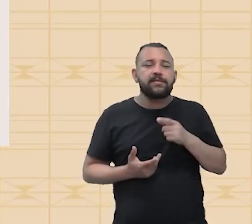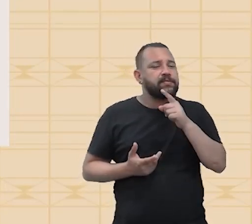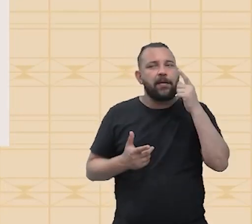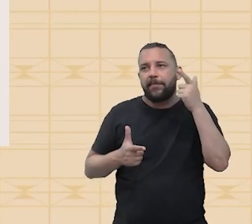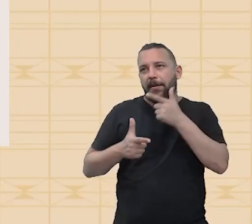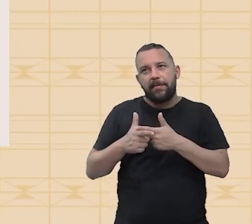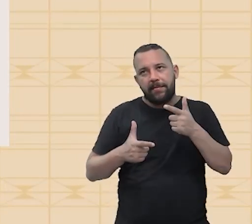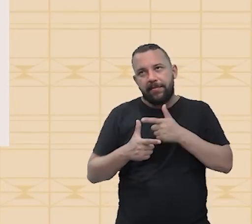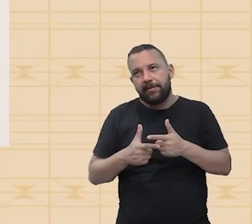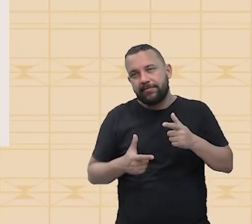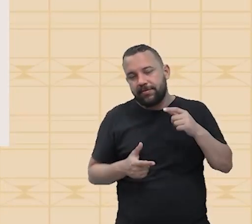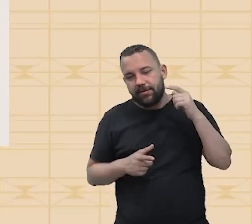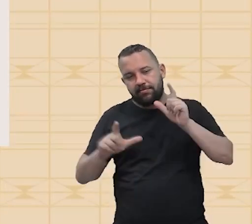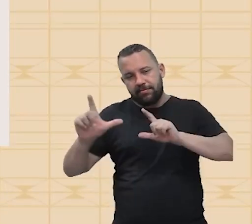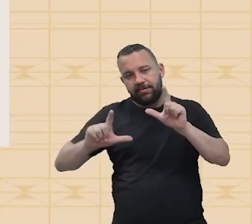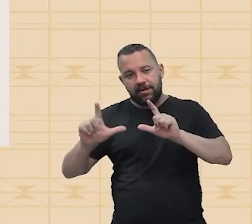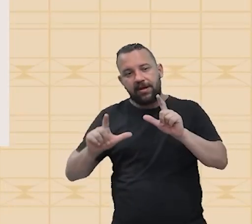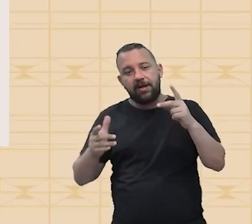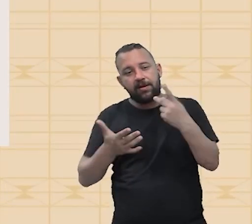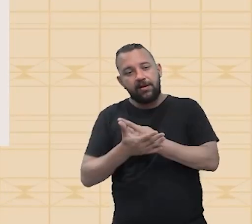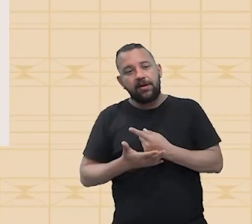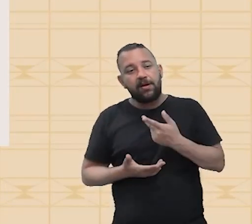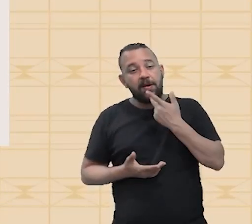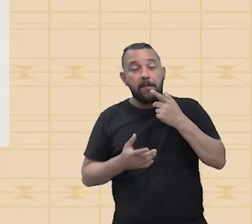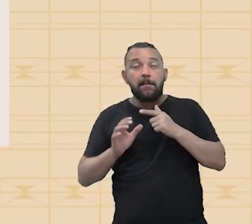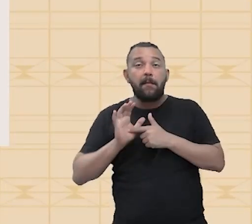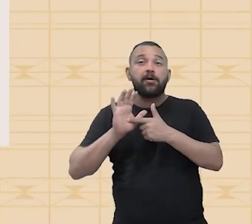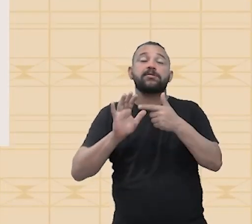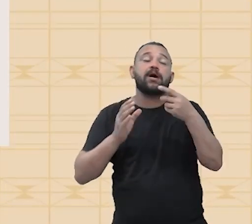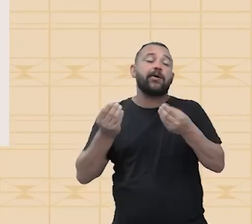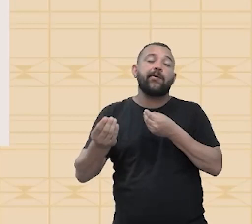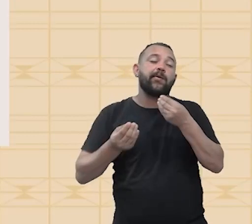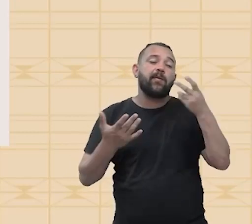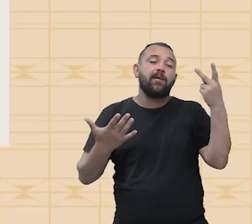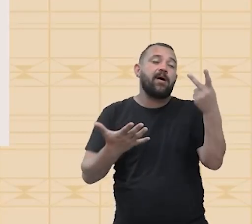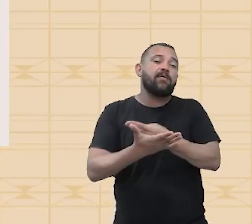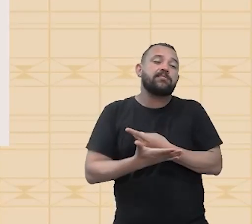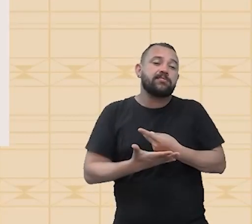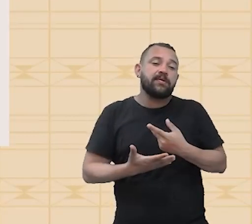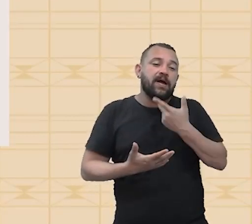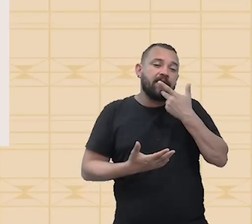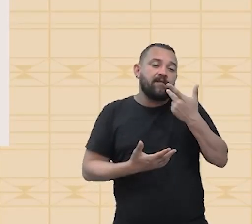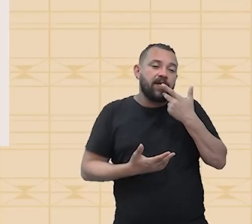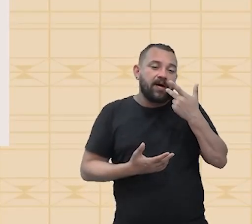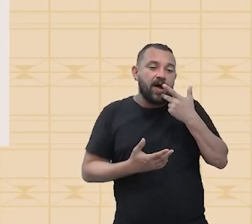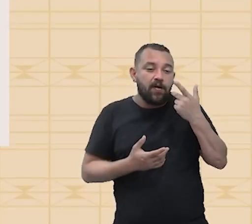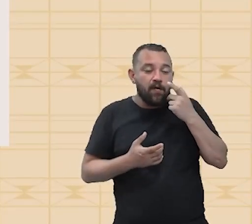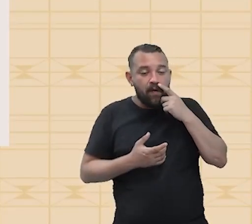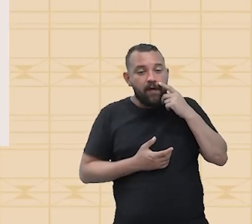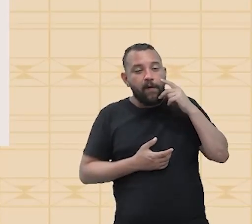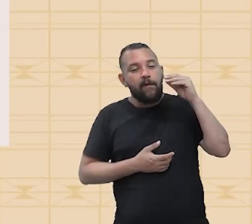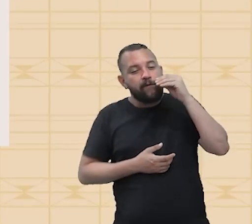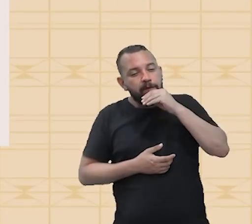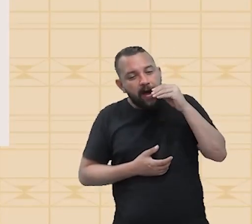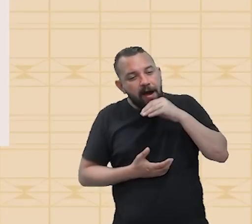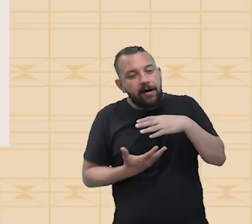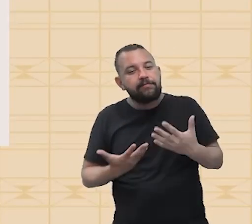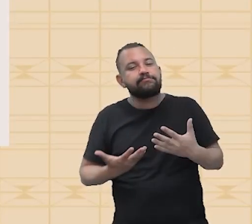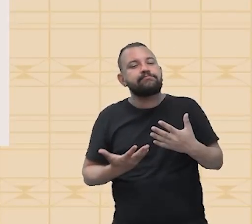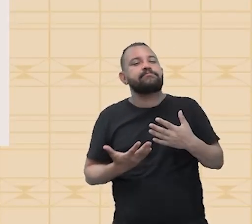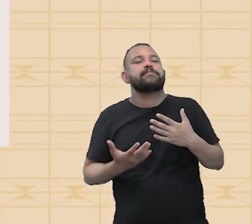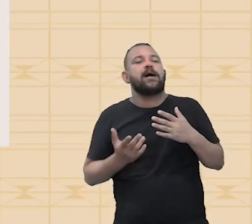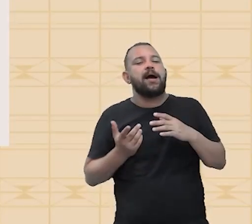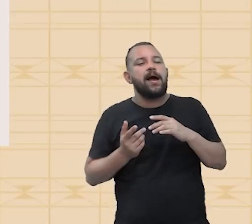aparelho de TV, não. Então, que está acontecendo, eu quero te mostrar o que acontece quando nós falamos fraco, é quando a gente reduz a intensidade.